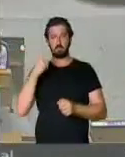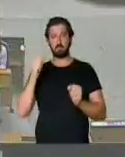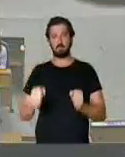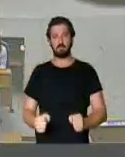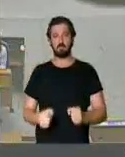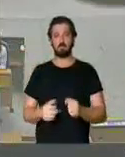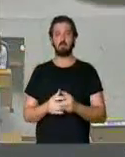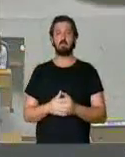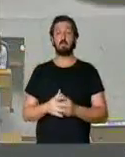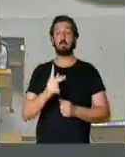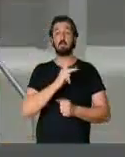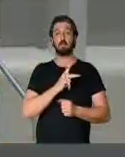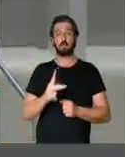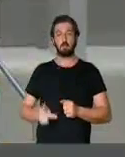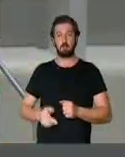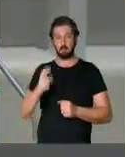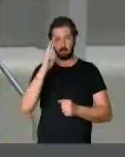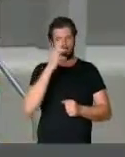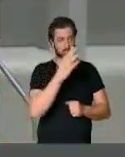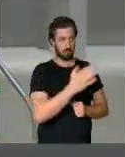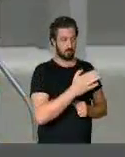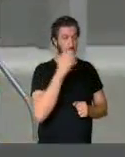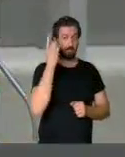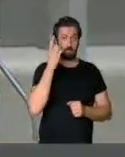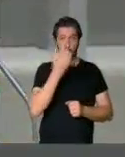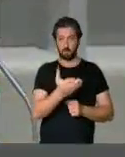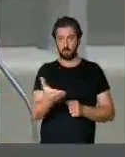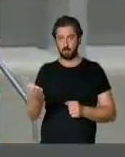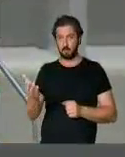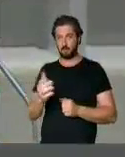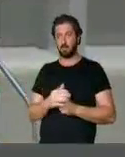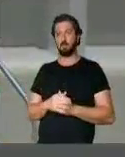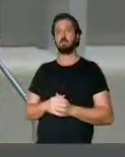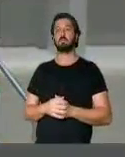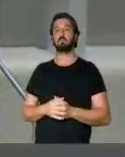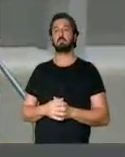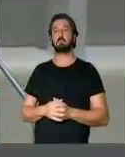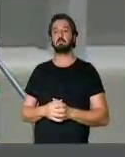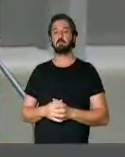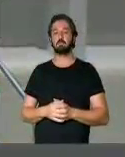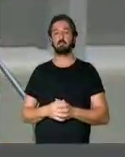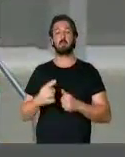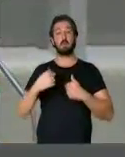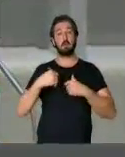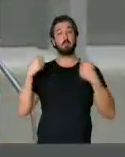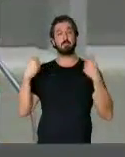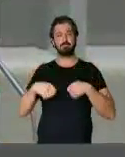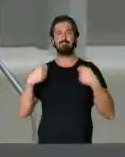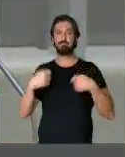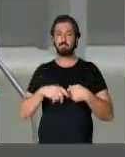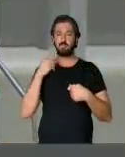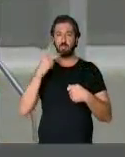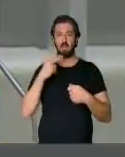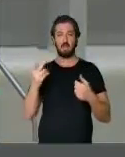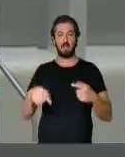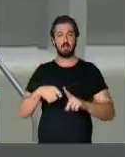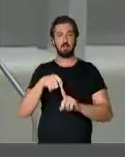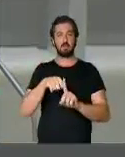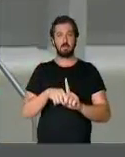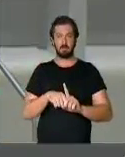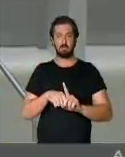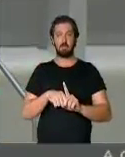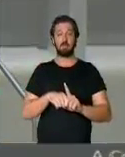tribuna. Senhor presidente, senhoras e senhores deputados, não poderia deixar passar este mês